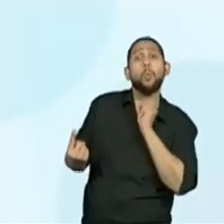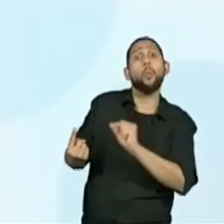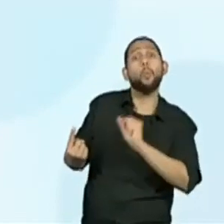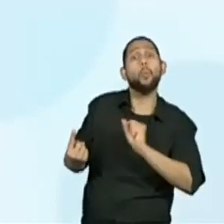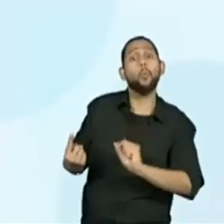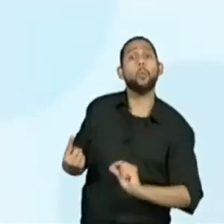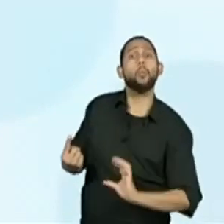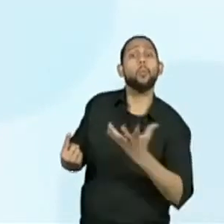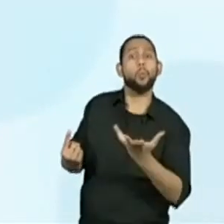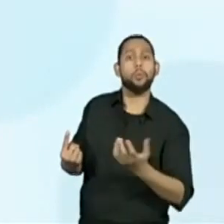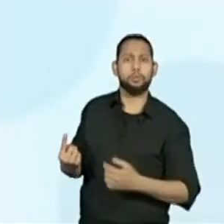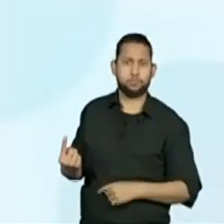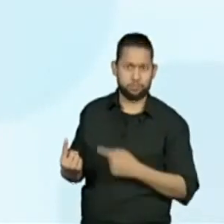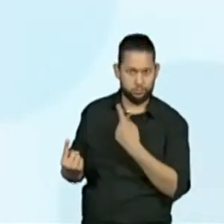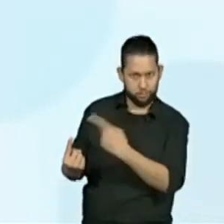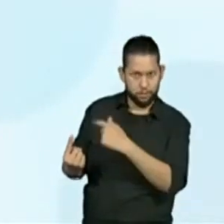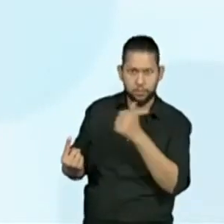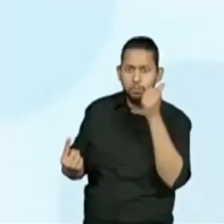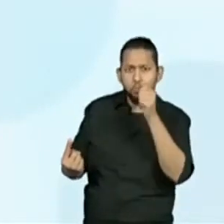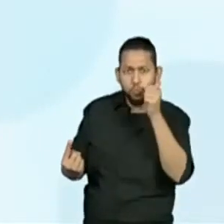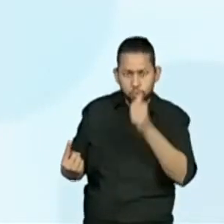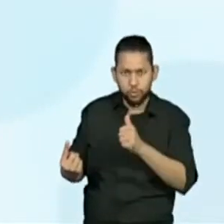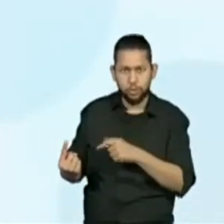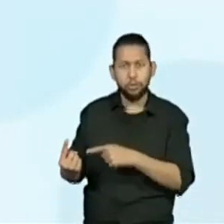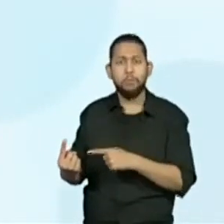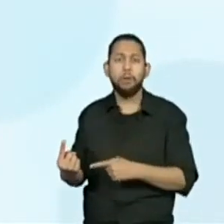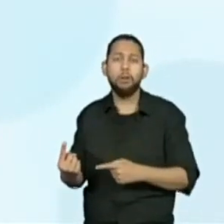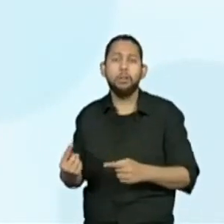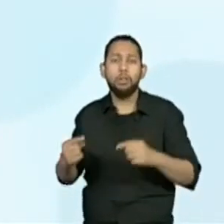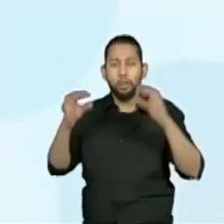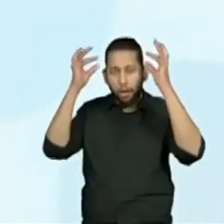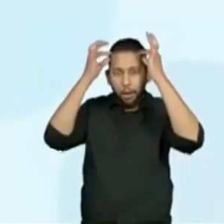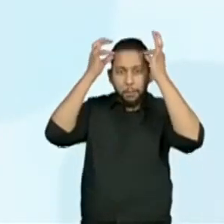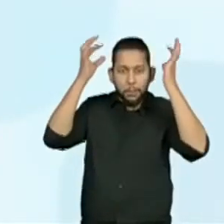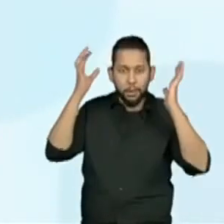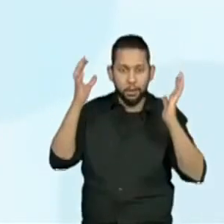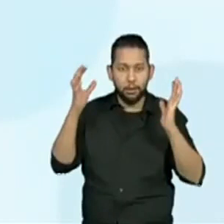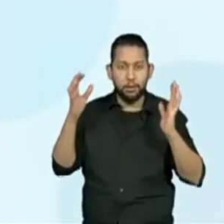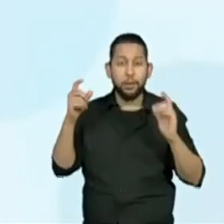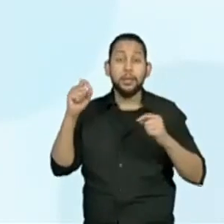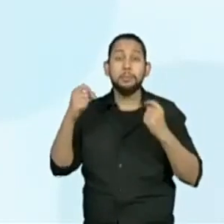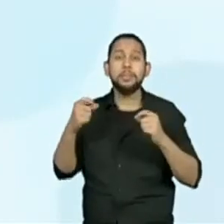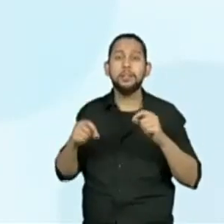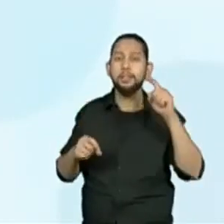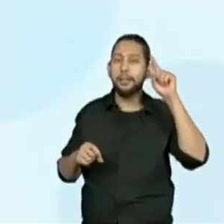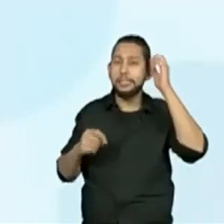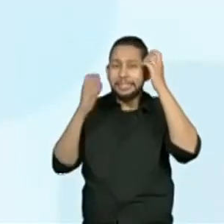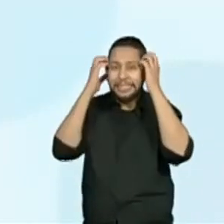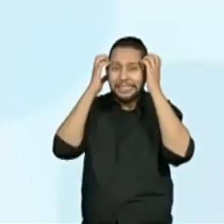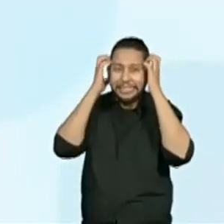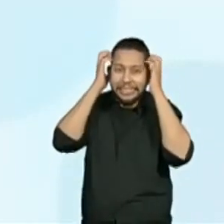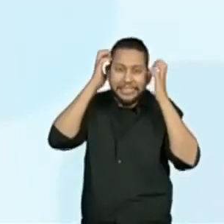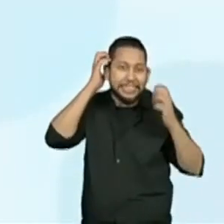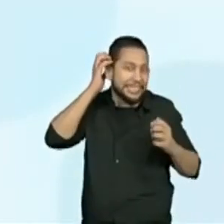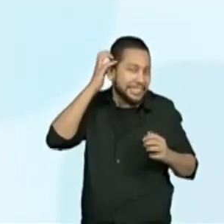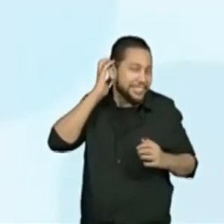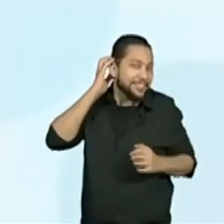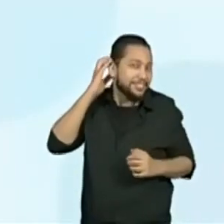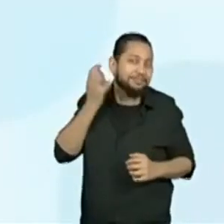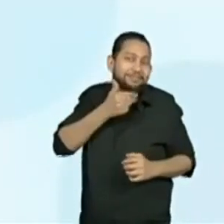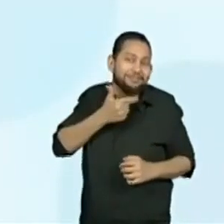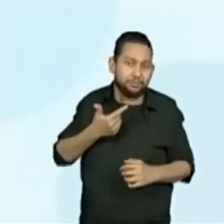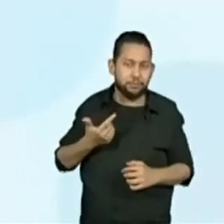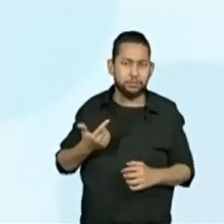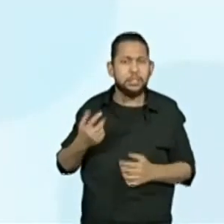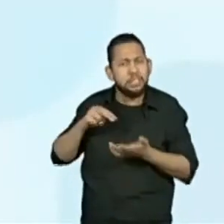situação do menino comentar do cabelo, ou que ele tinha que fazer cócegas na sua cabeça, dos seus cachos,